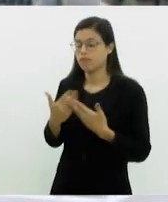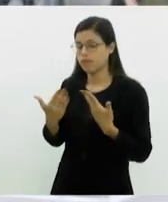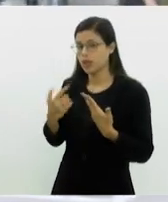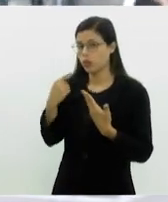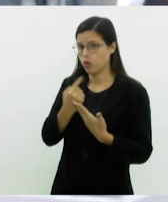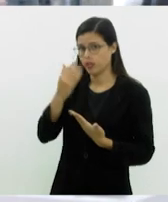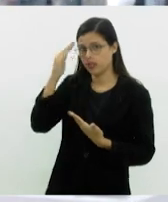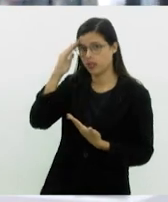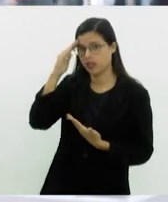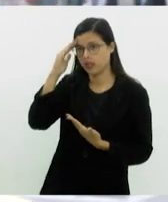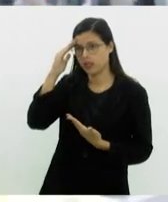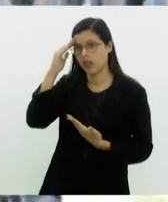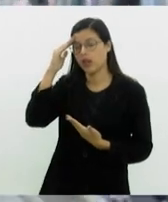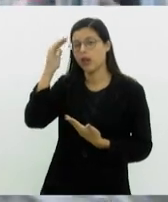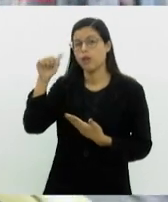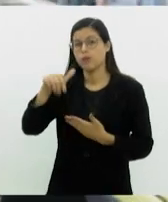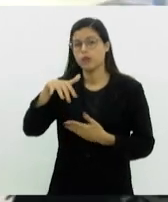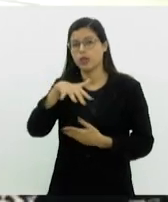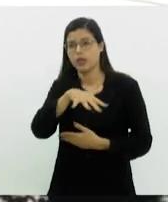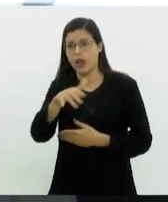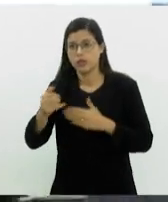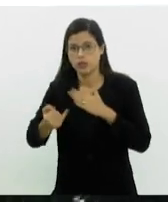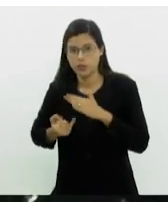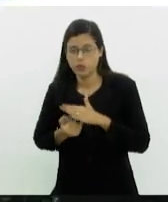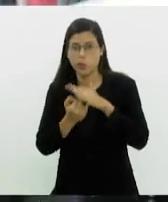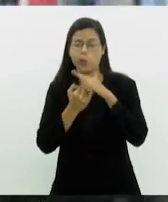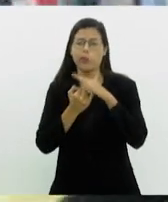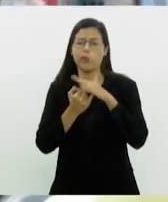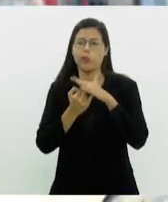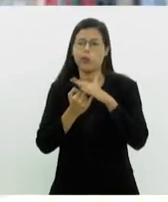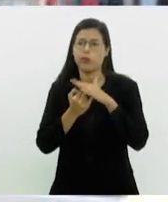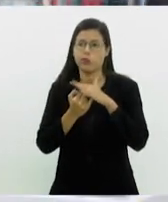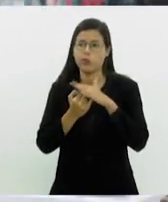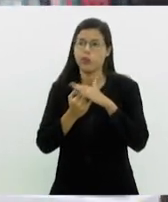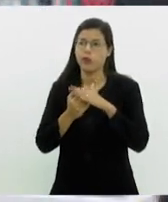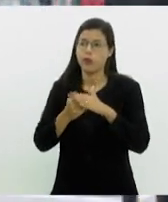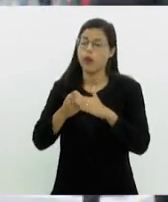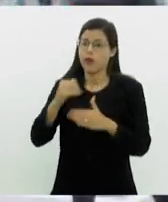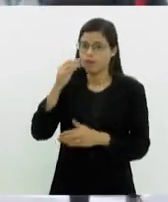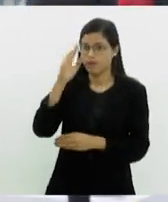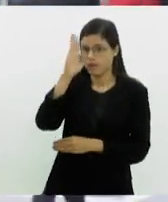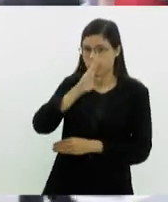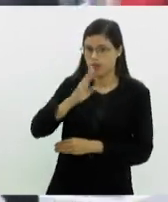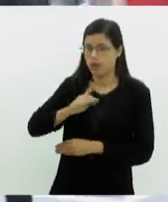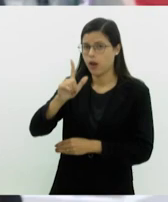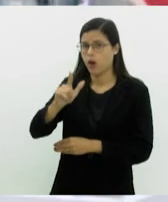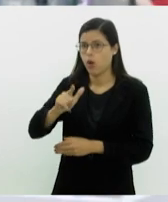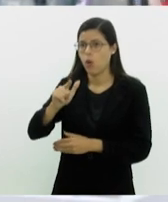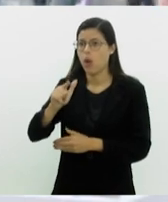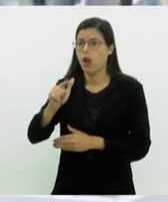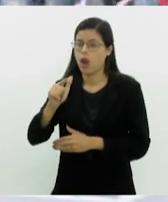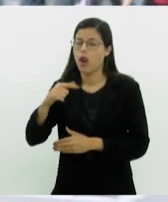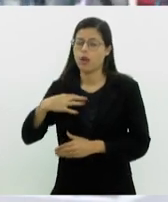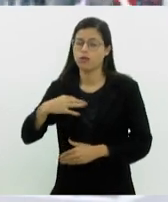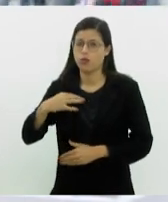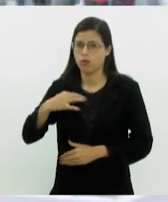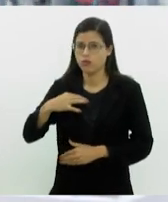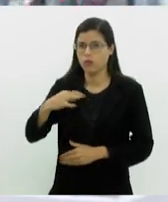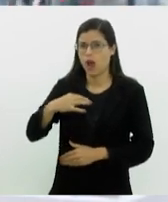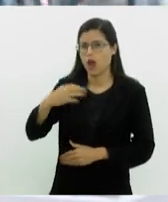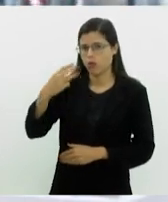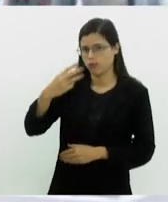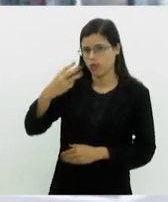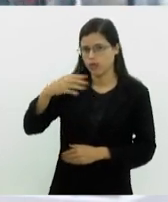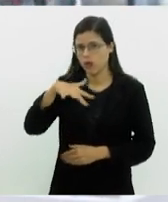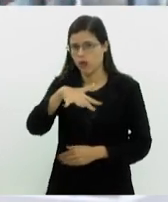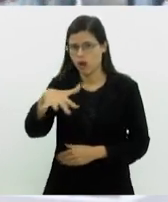entende que o terceiro setor brasileiro, ele muitas das vezes, é... Na verdade, o setor brasileiro é movido por voluntários. Terceiro setor brasileiro, caso. O